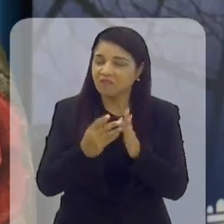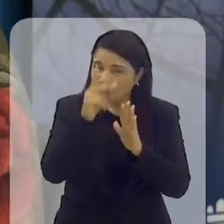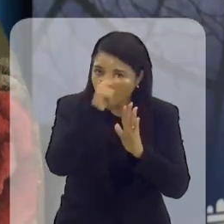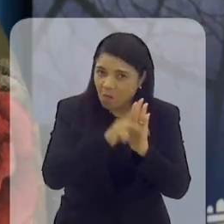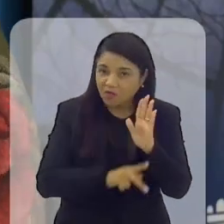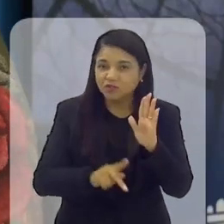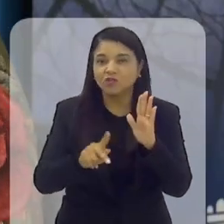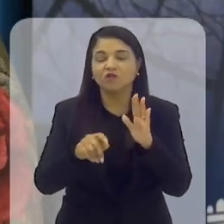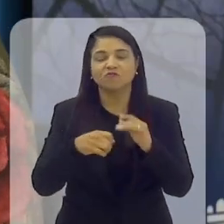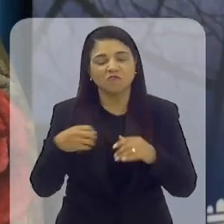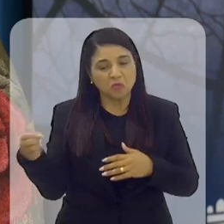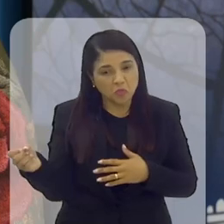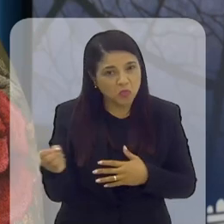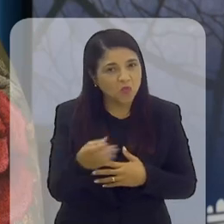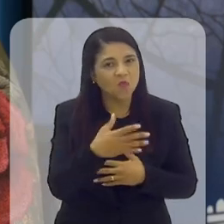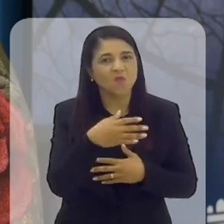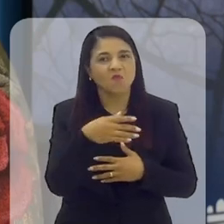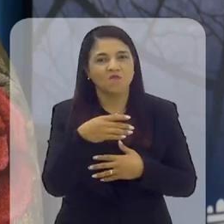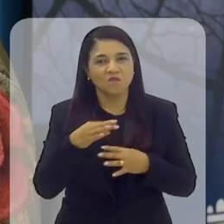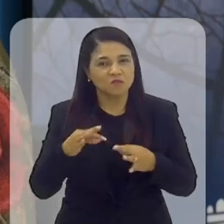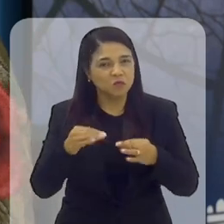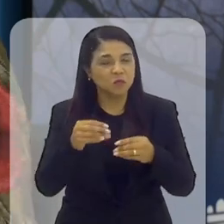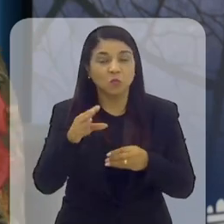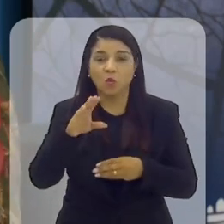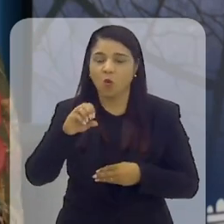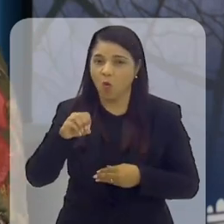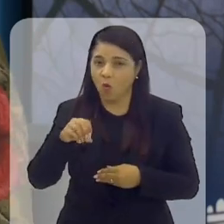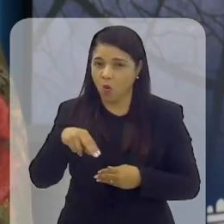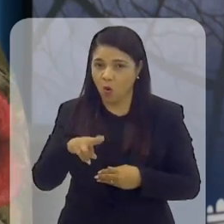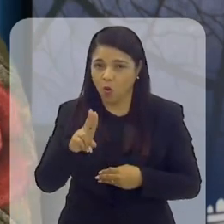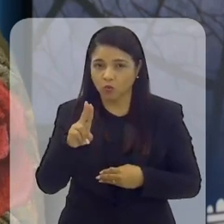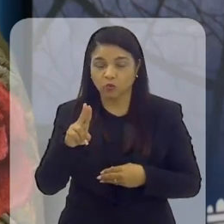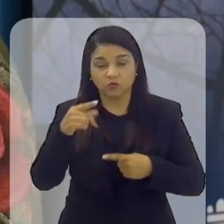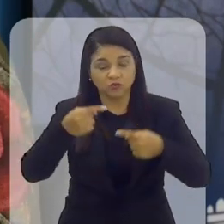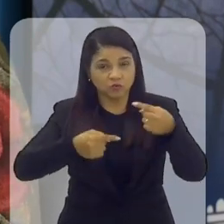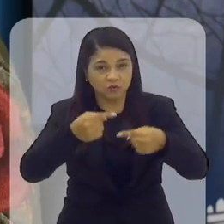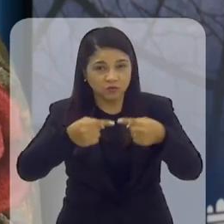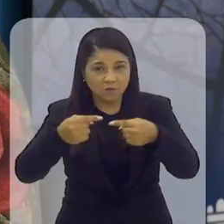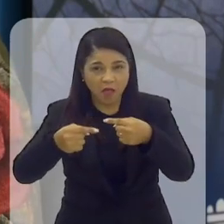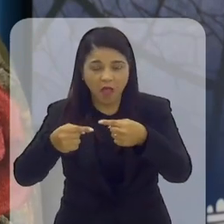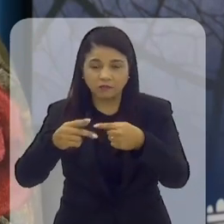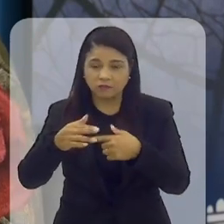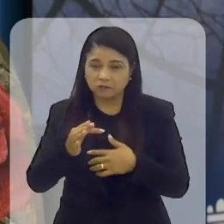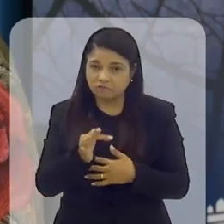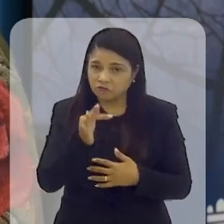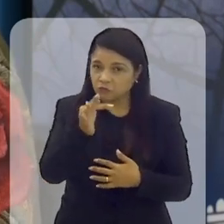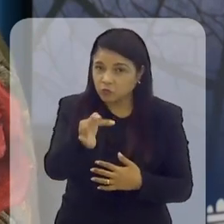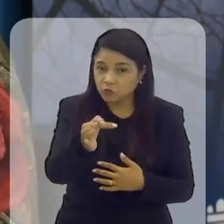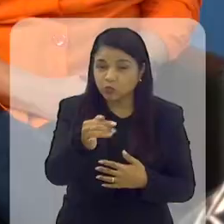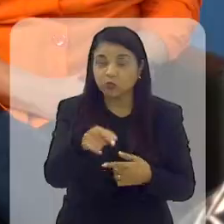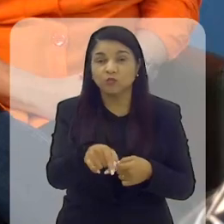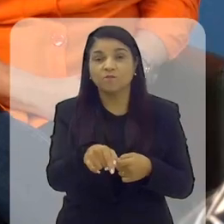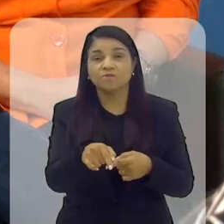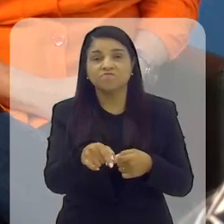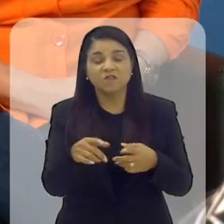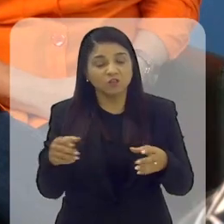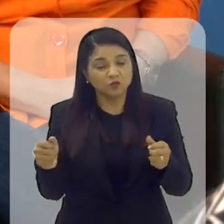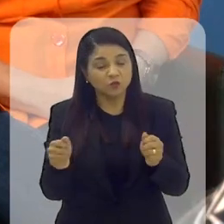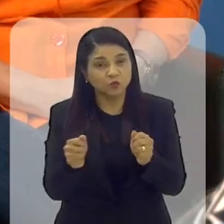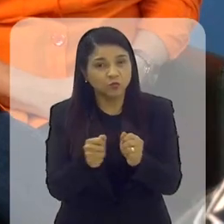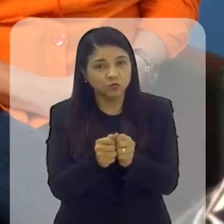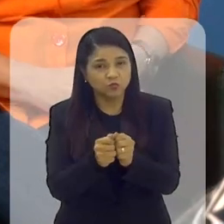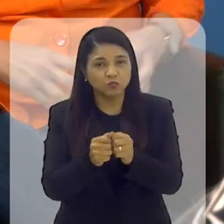Então, foi um projeto realmente inovador e deixou para a ONU, para os debates seguintes, essa ideia de